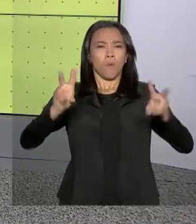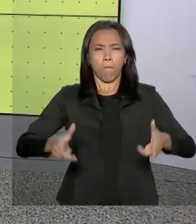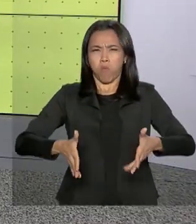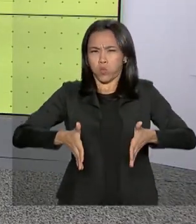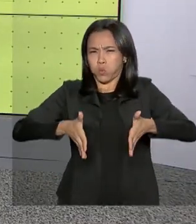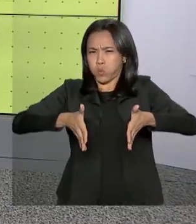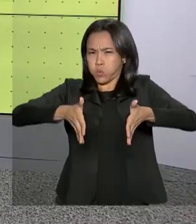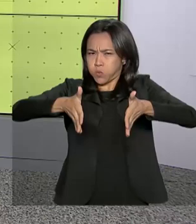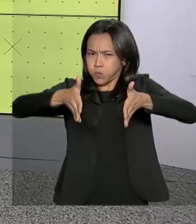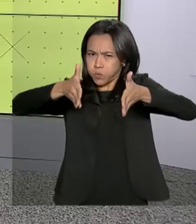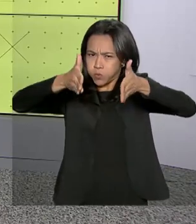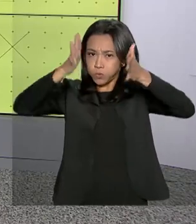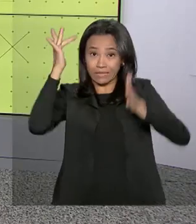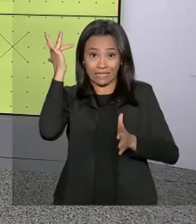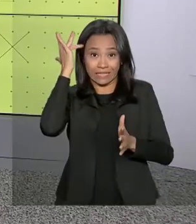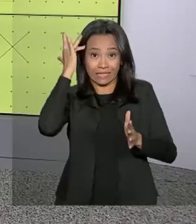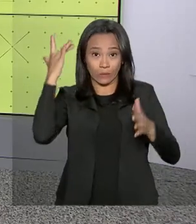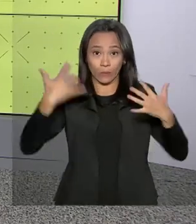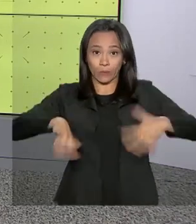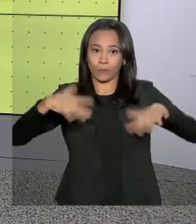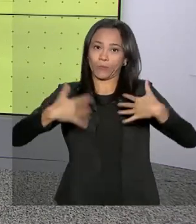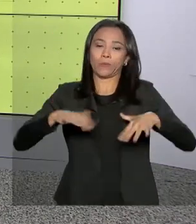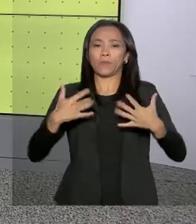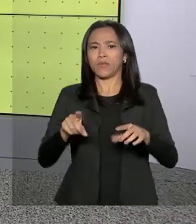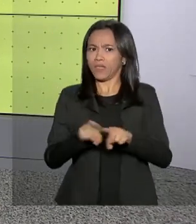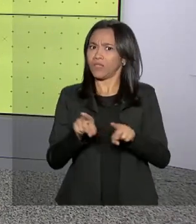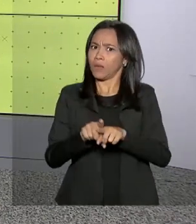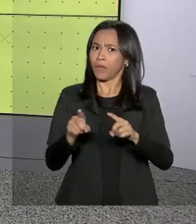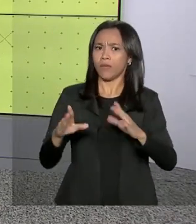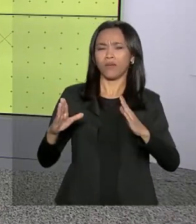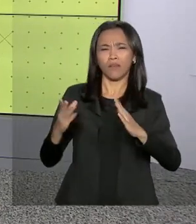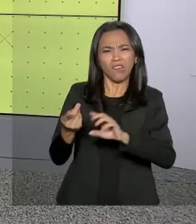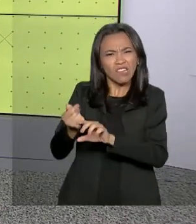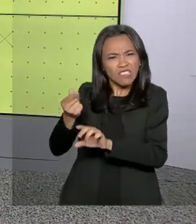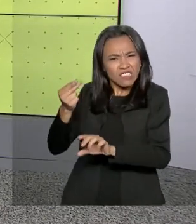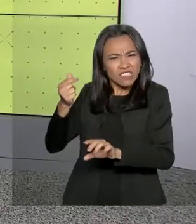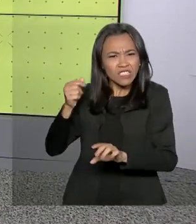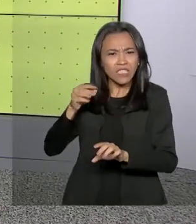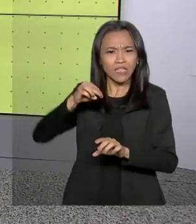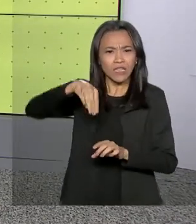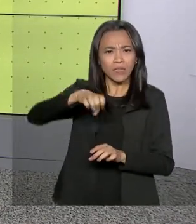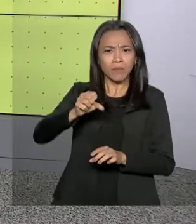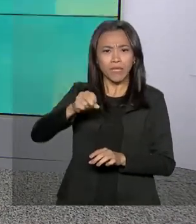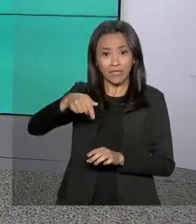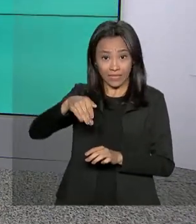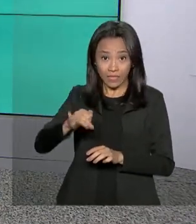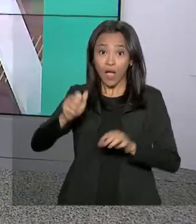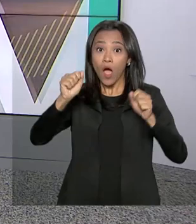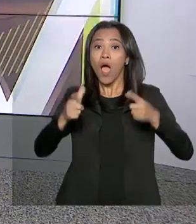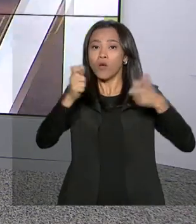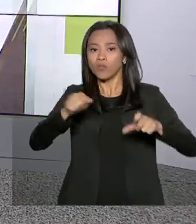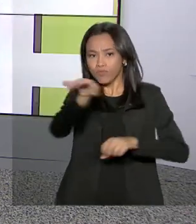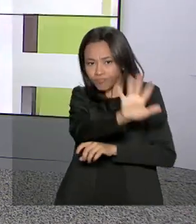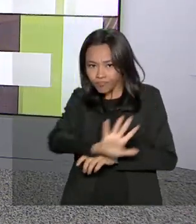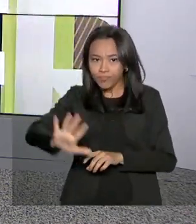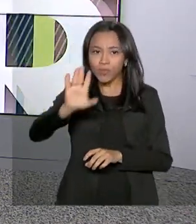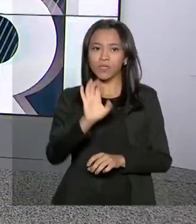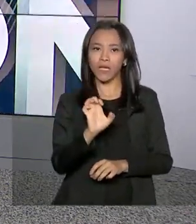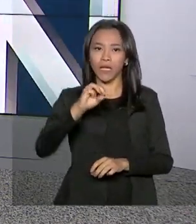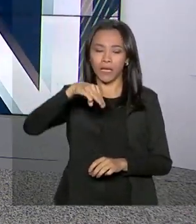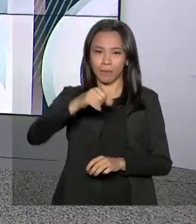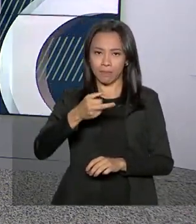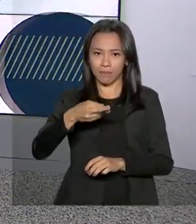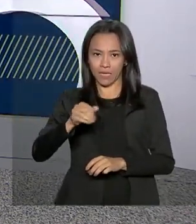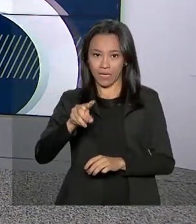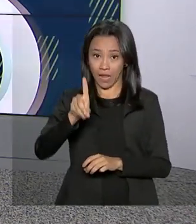grandes arranha-céus e a preservação de antigas mesquitas. Assim é Abu Dhabi, nos Emirados Árabes Unidos. O Brasil quer firmar